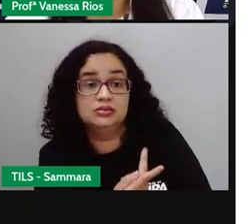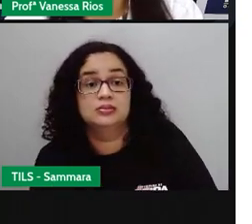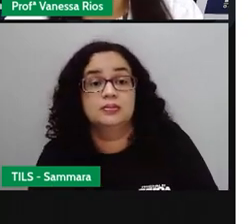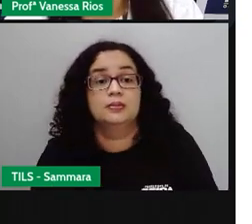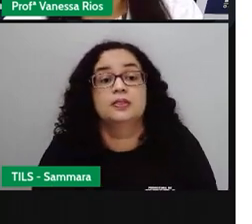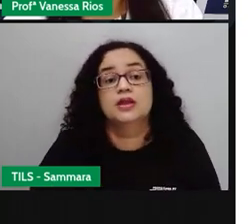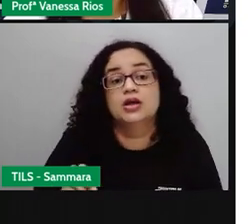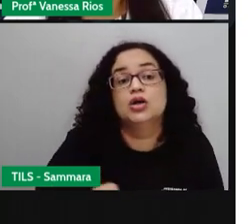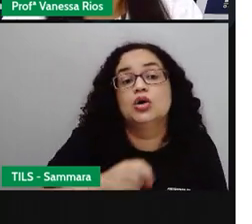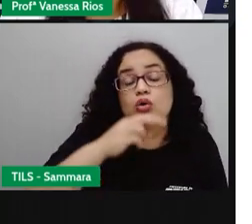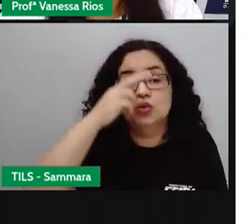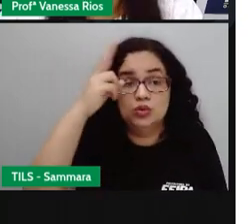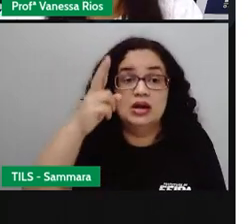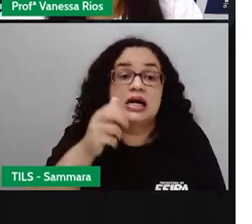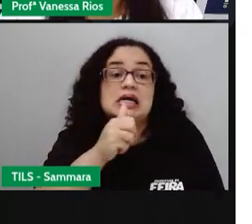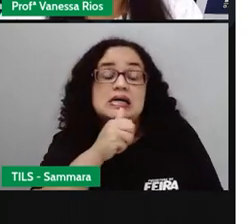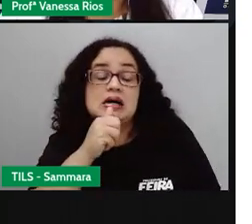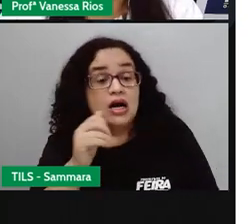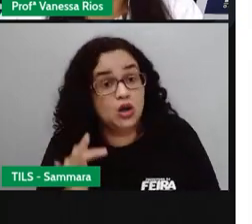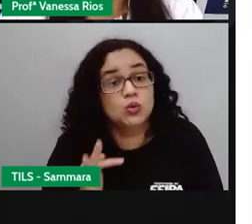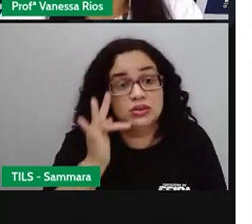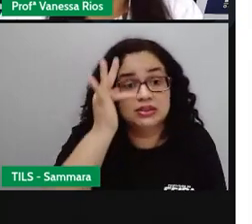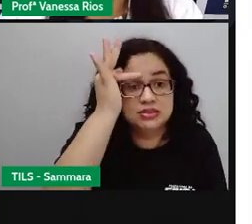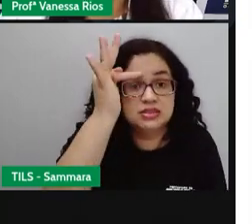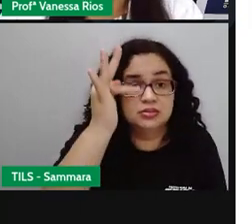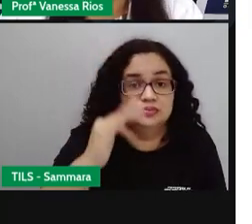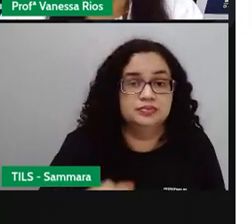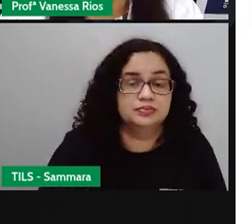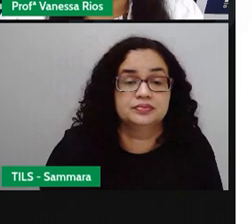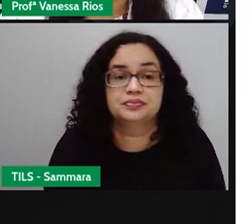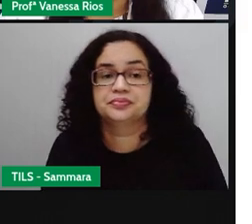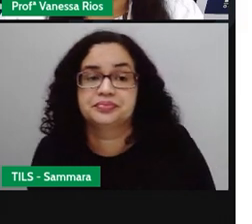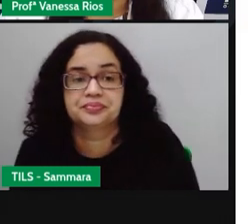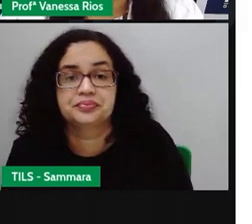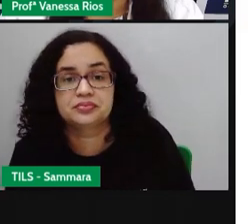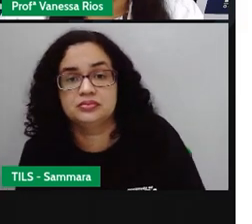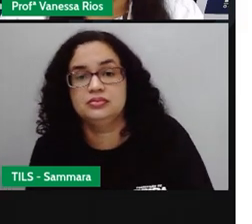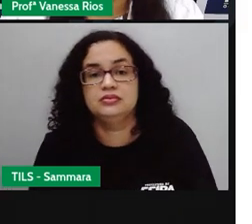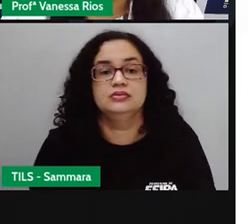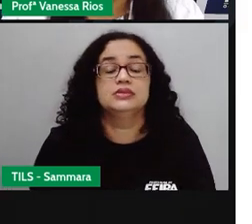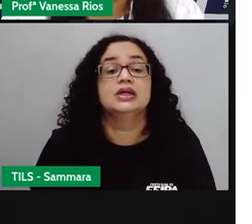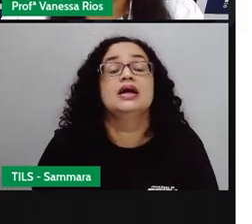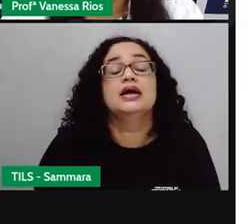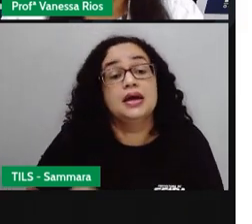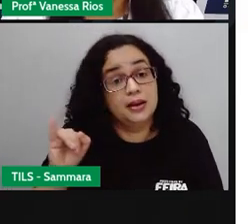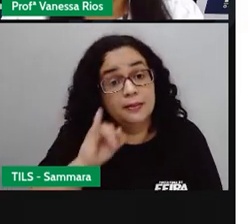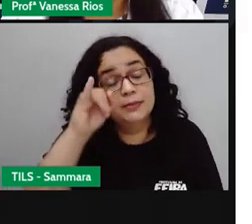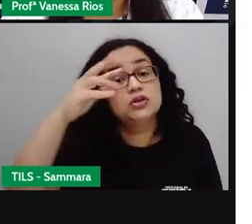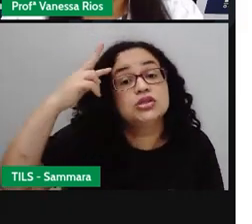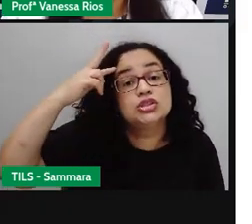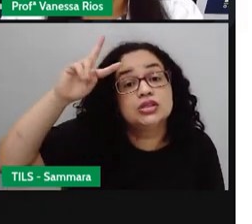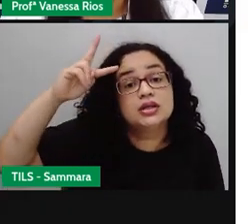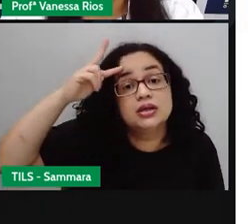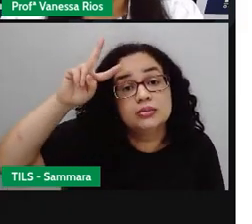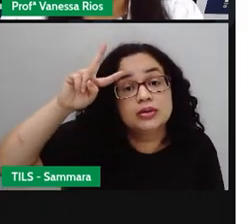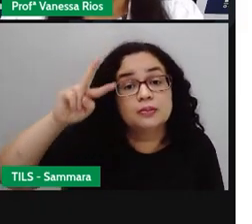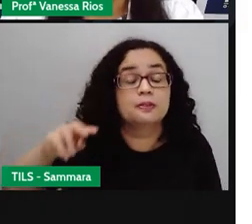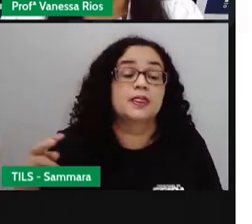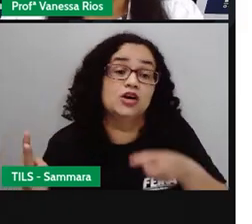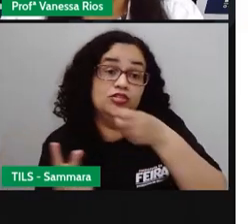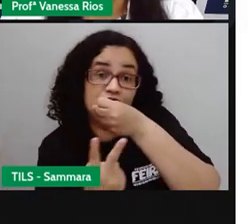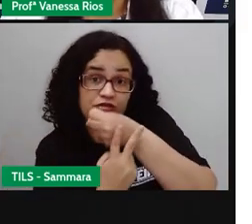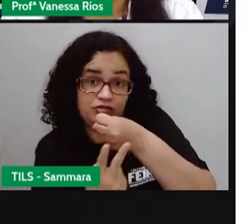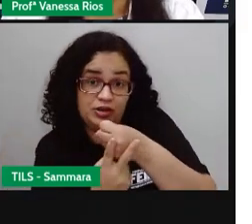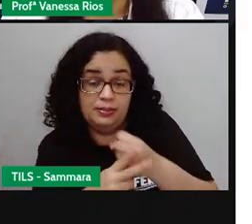feitas ou que ainda irão ser realizadas. Então, a gente, é importante a gente lembrar que os